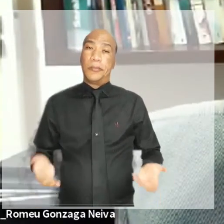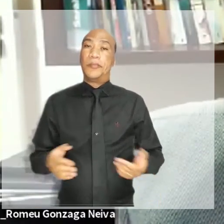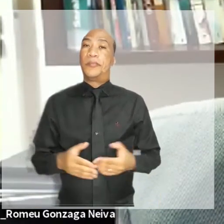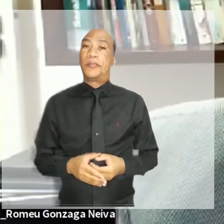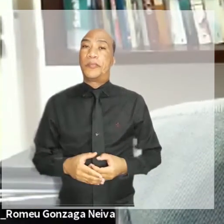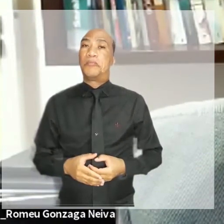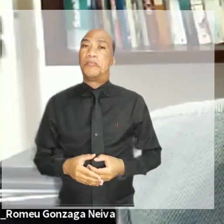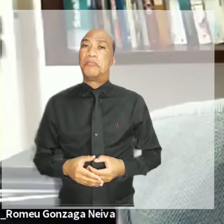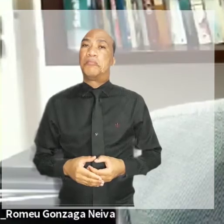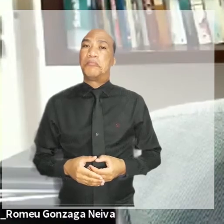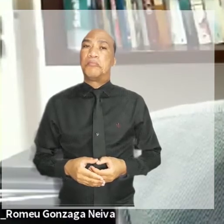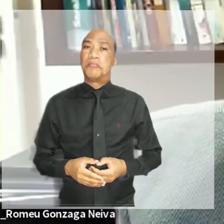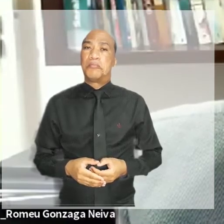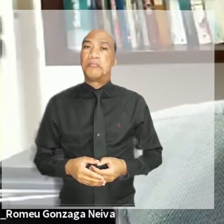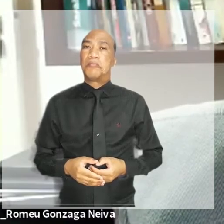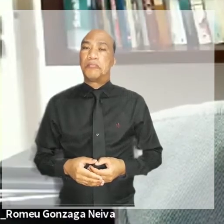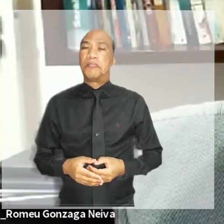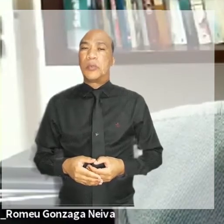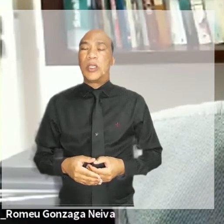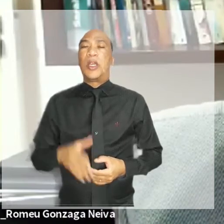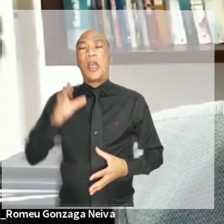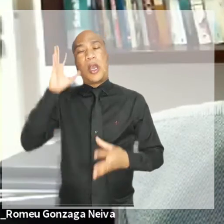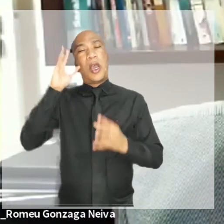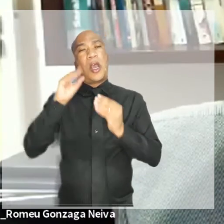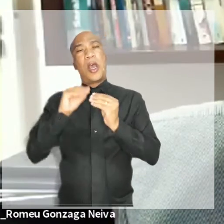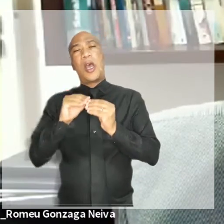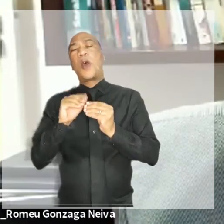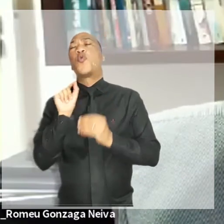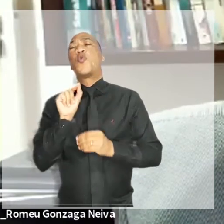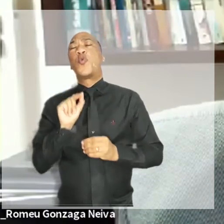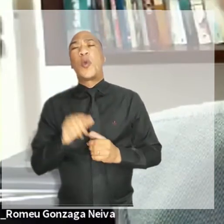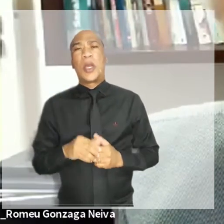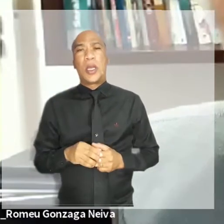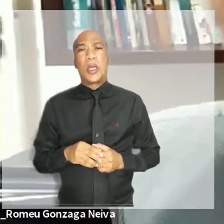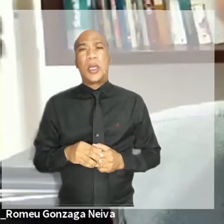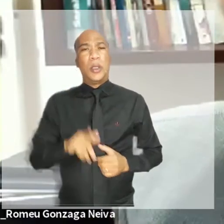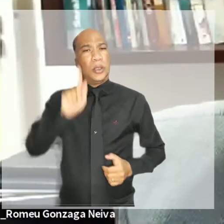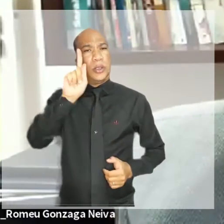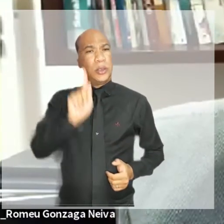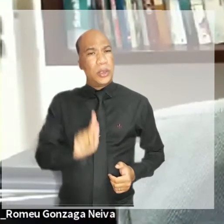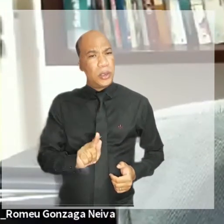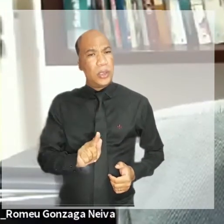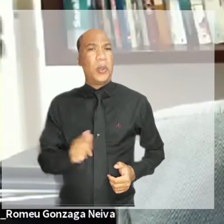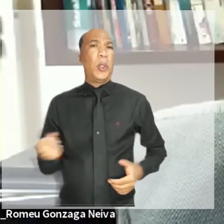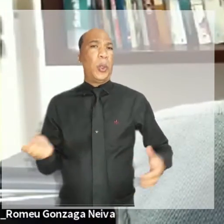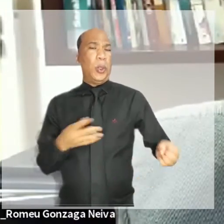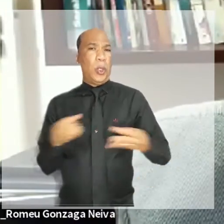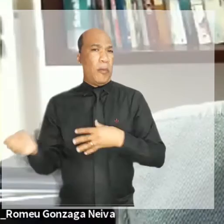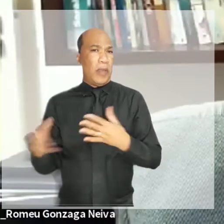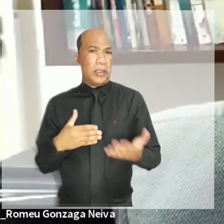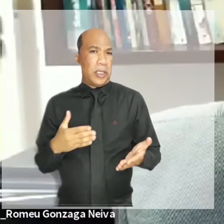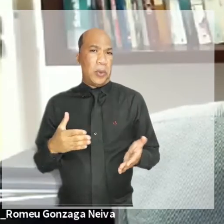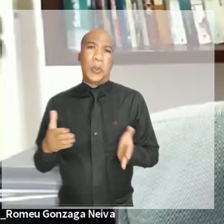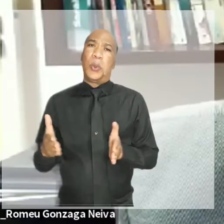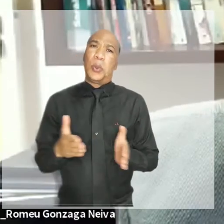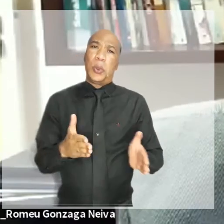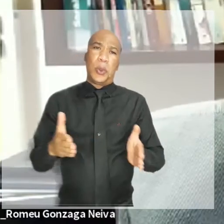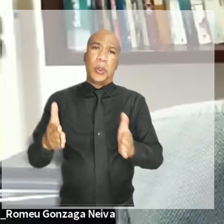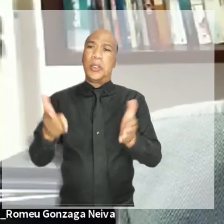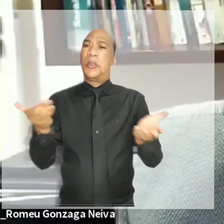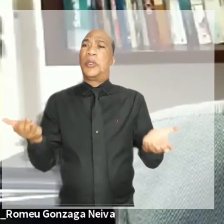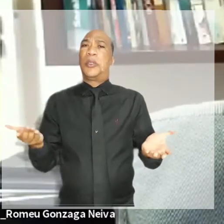dúvida, leva à inevitável conclusão de que a gestão e a inovação são o caminho para o Judiciário mais efetivo